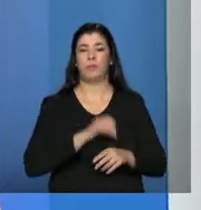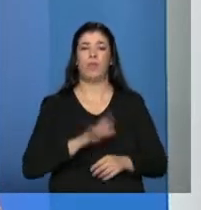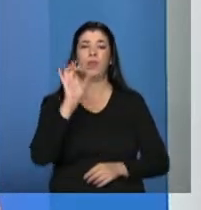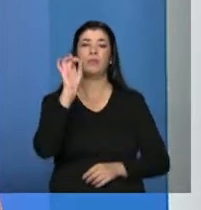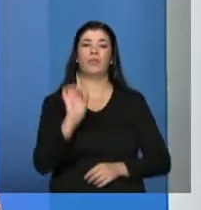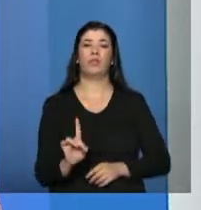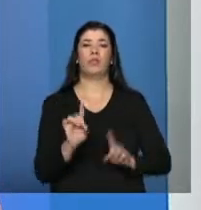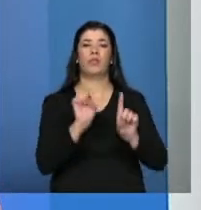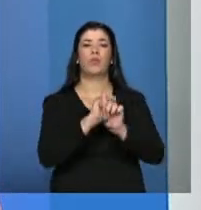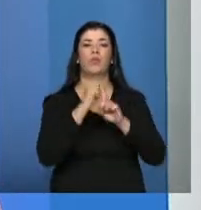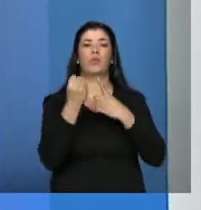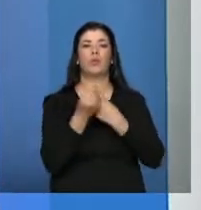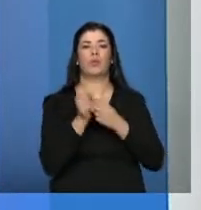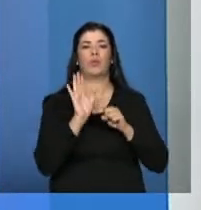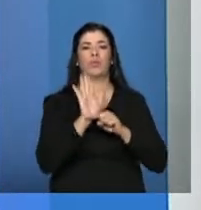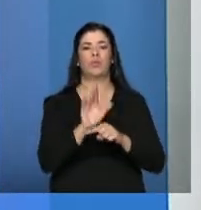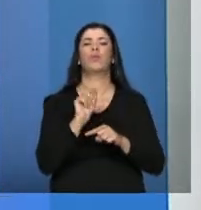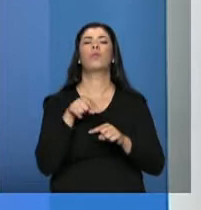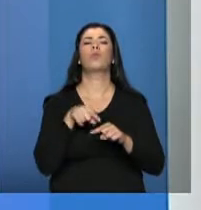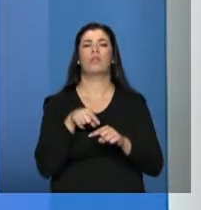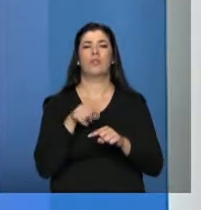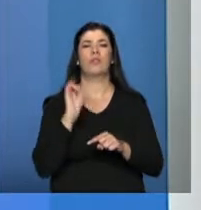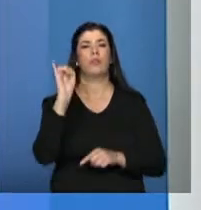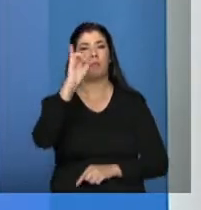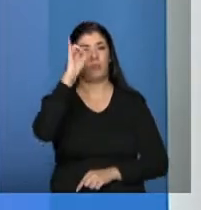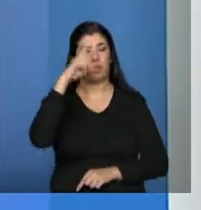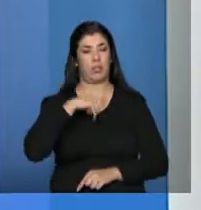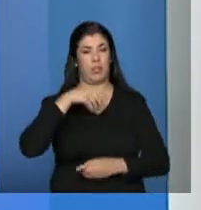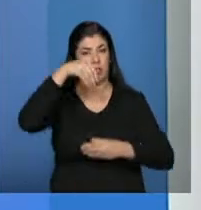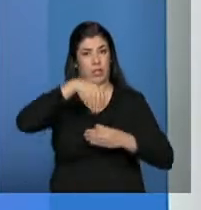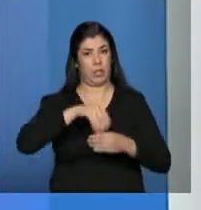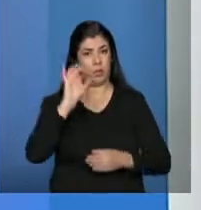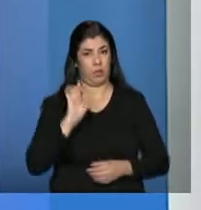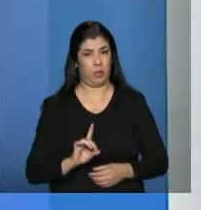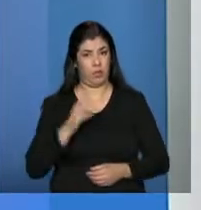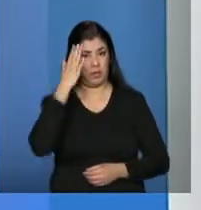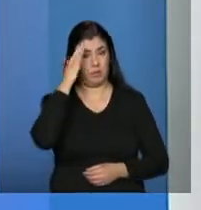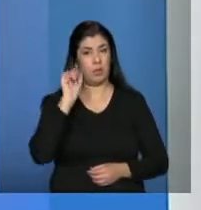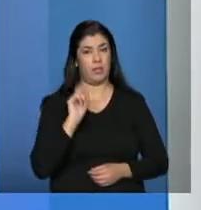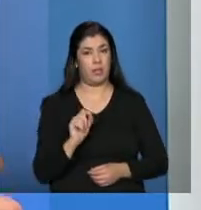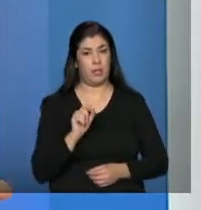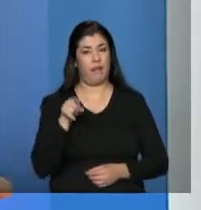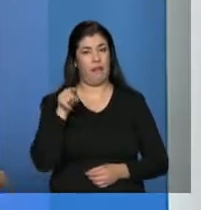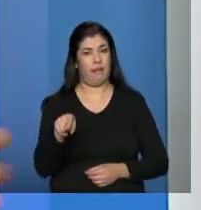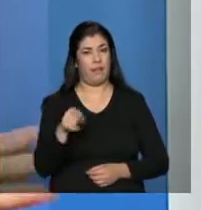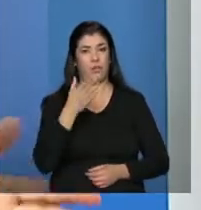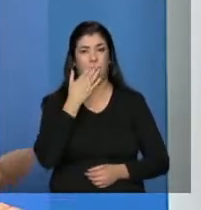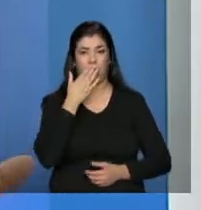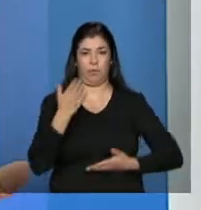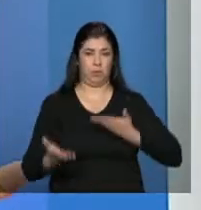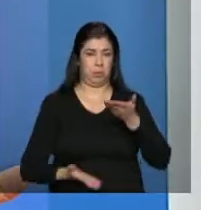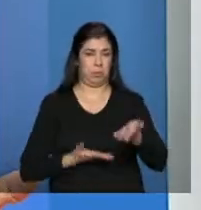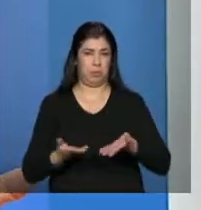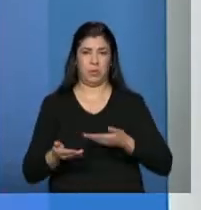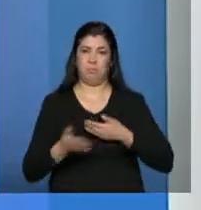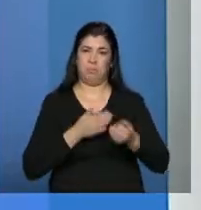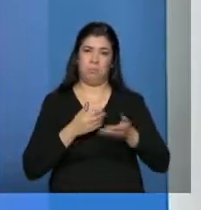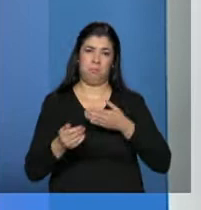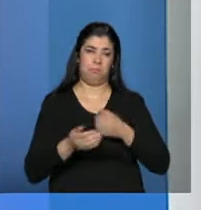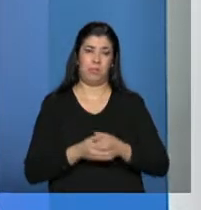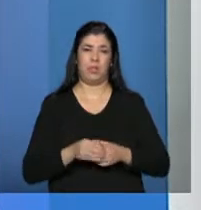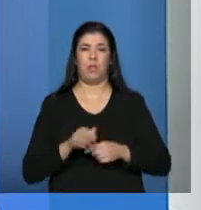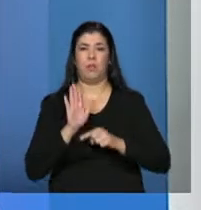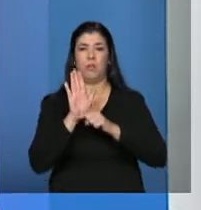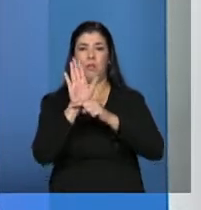socioassistencial. Então, é muito importante para o direito saber que aquele serviço, independente de ser na unidade pública